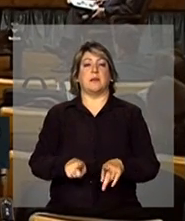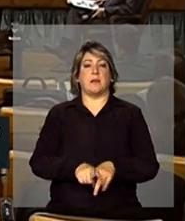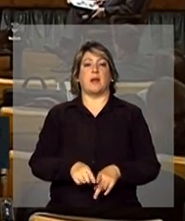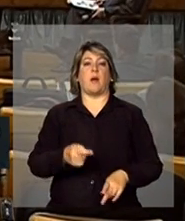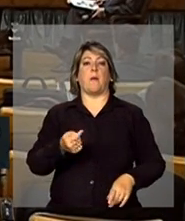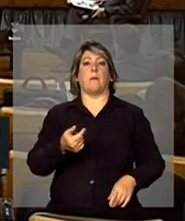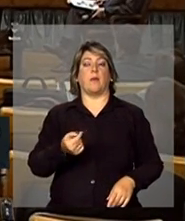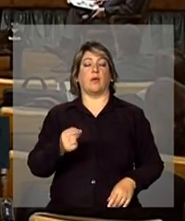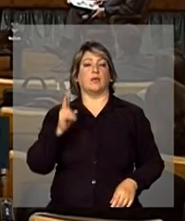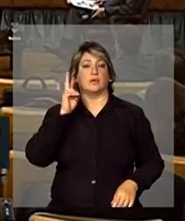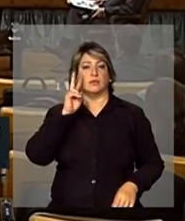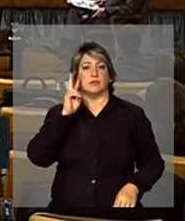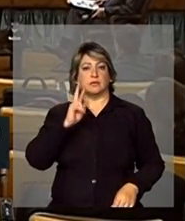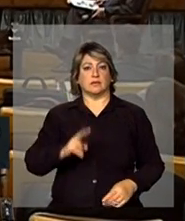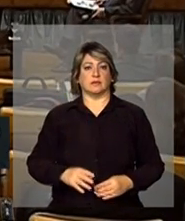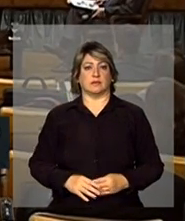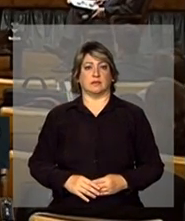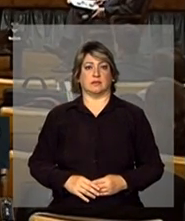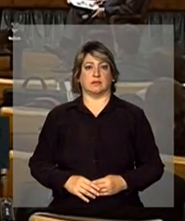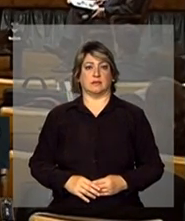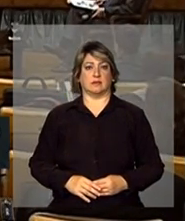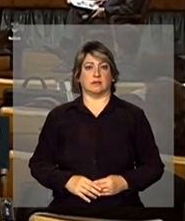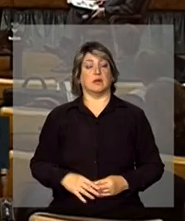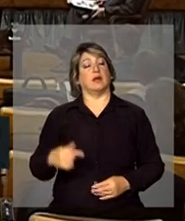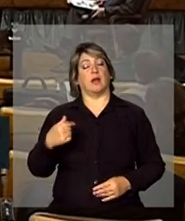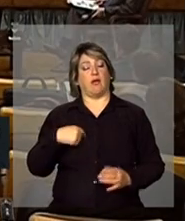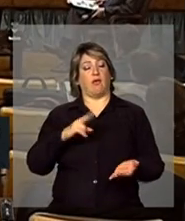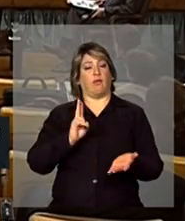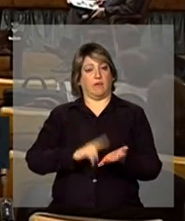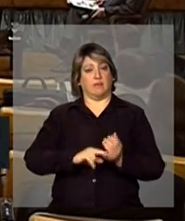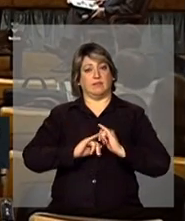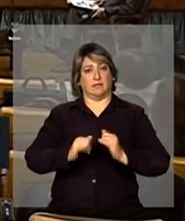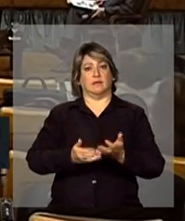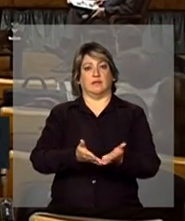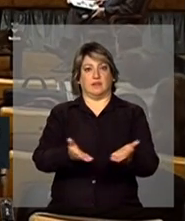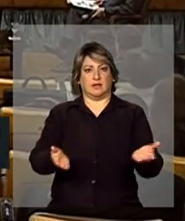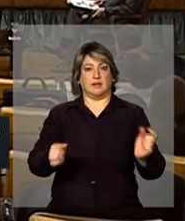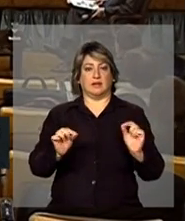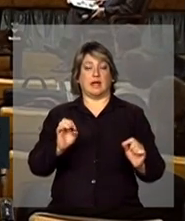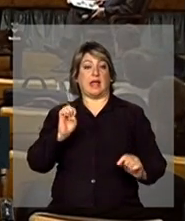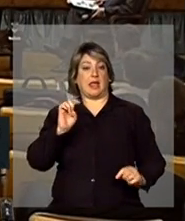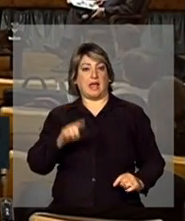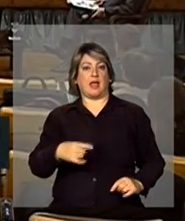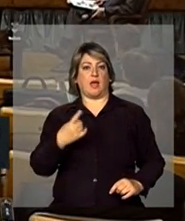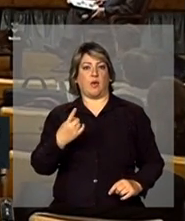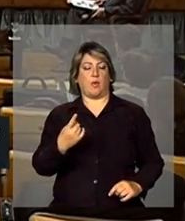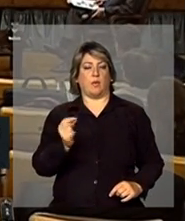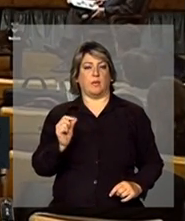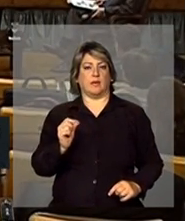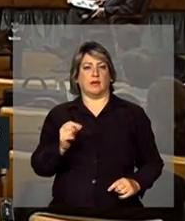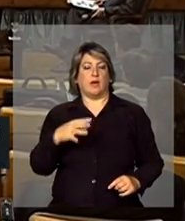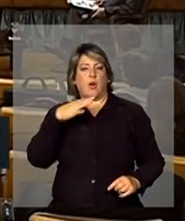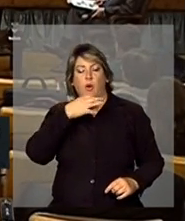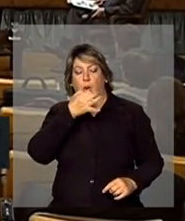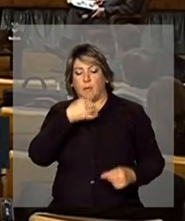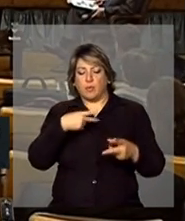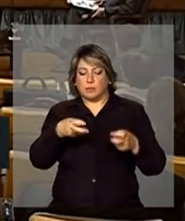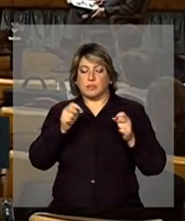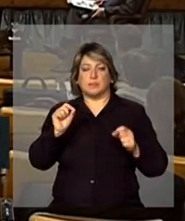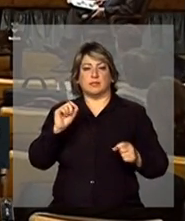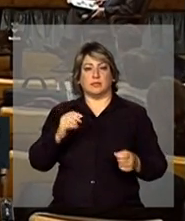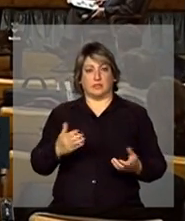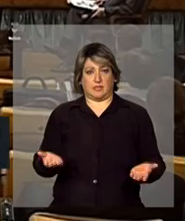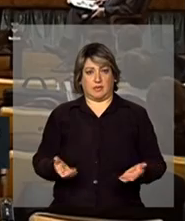eu confesso a vocês que é uma interpretação que eu acabei de ter, mas que é muito